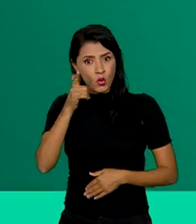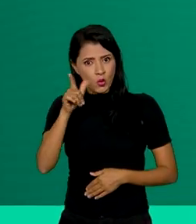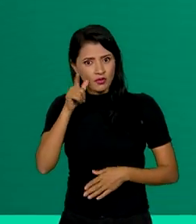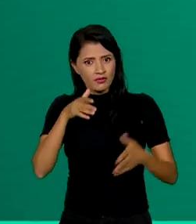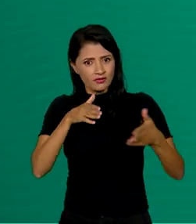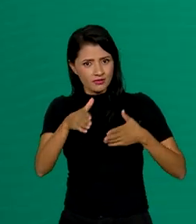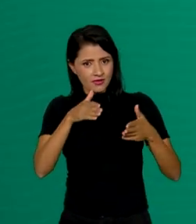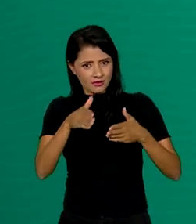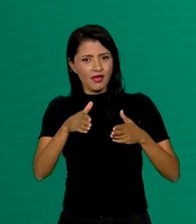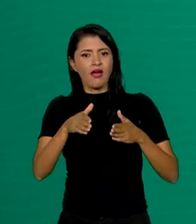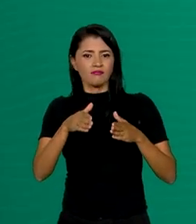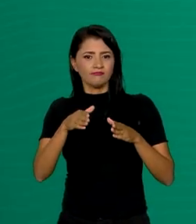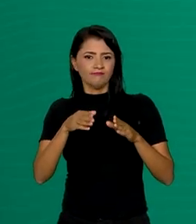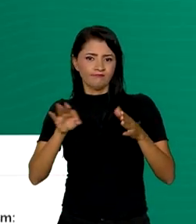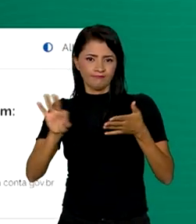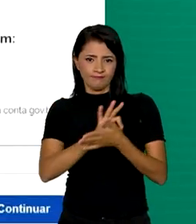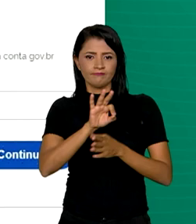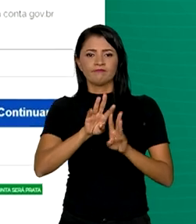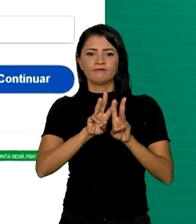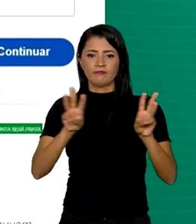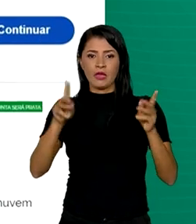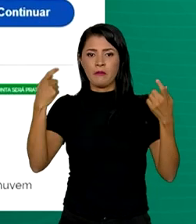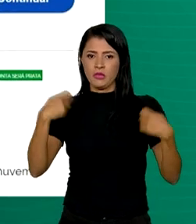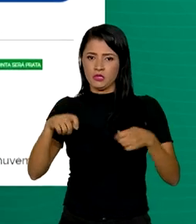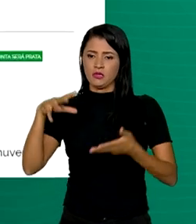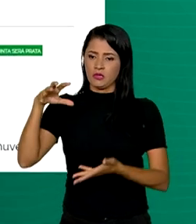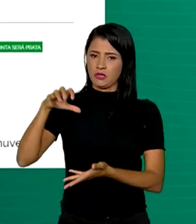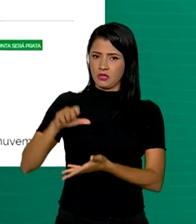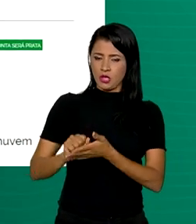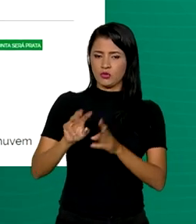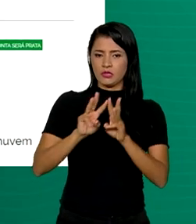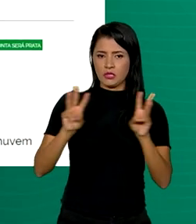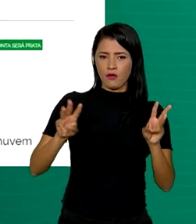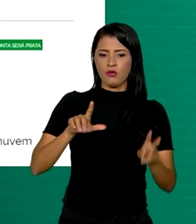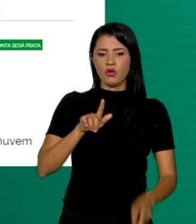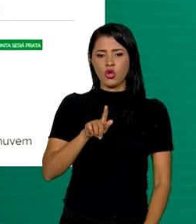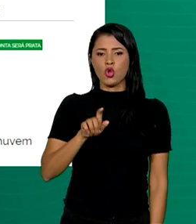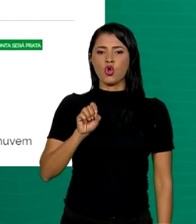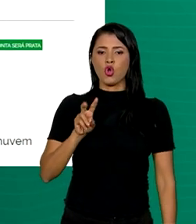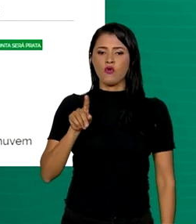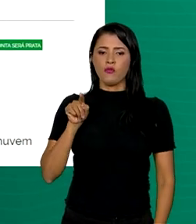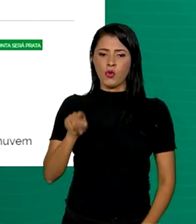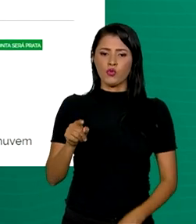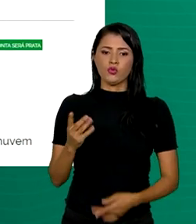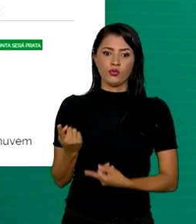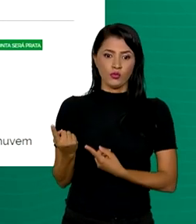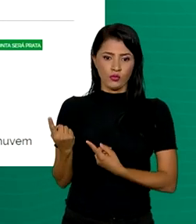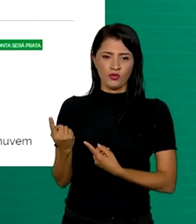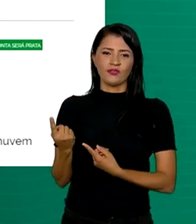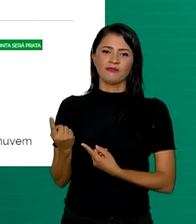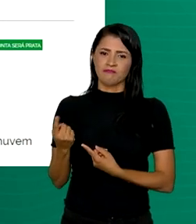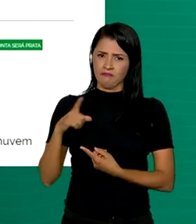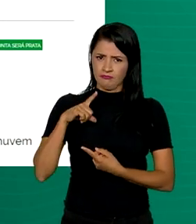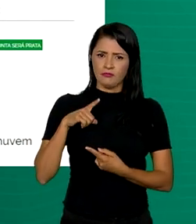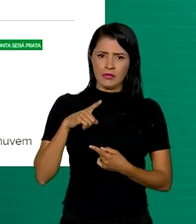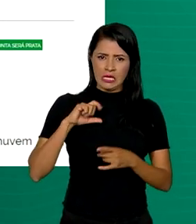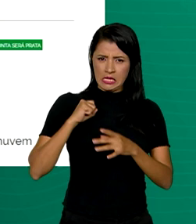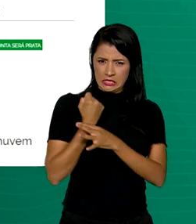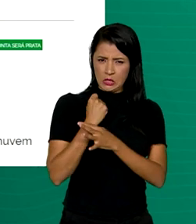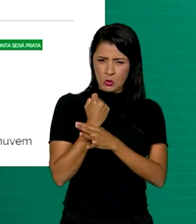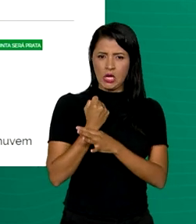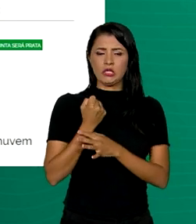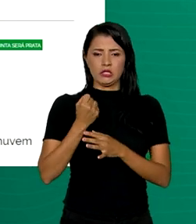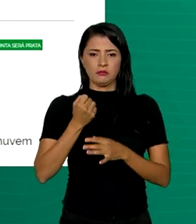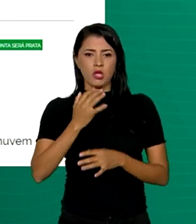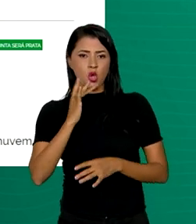acessar o Desenrola, é preciso ter o cadastro no site gov.br. Se tiver os níveis de segurança ouro